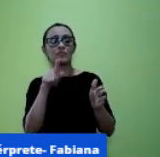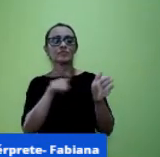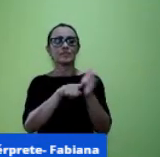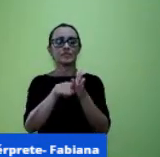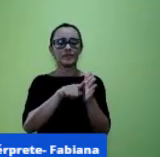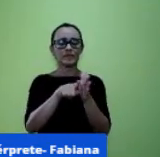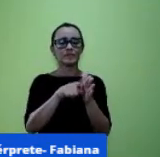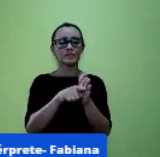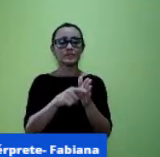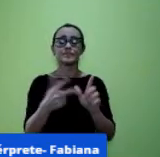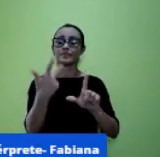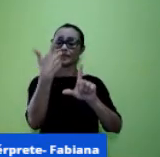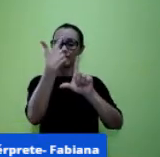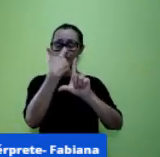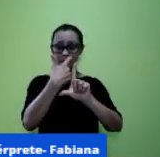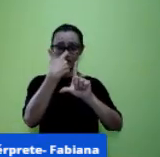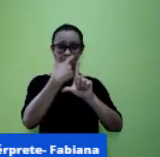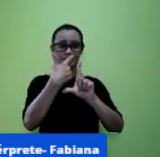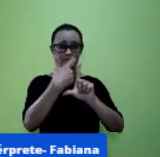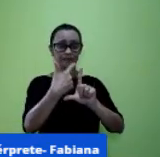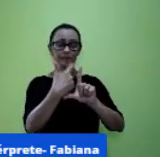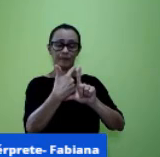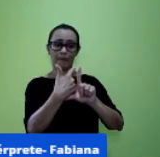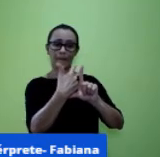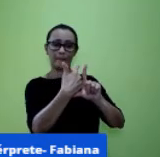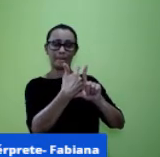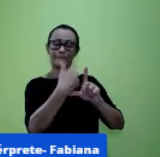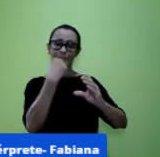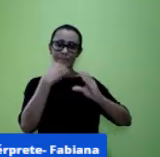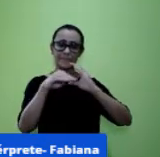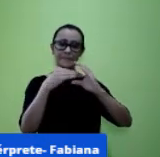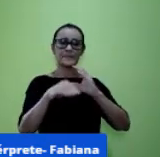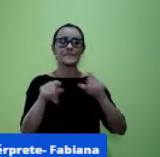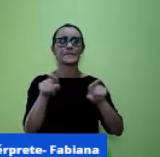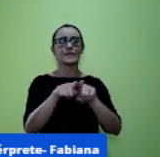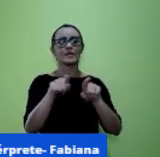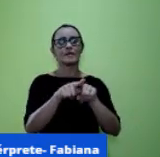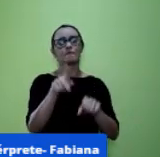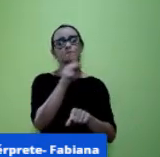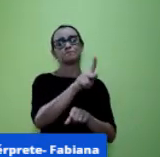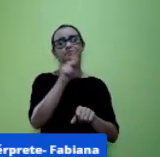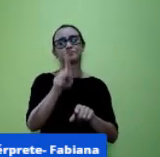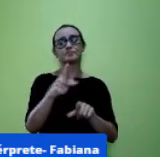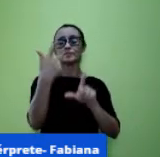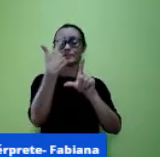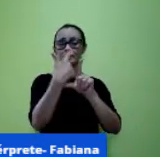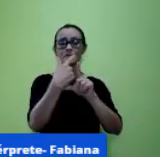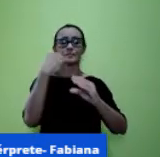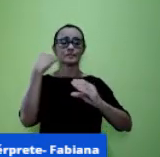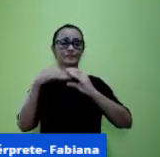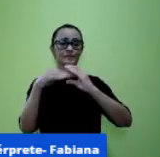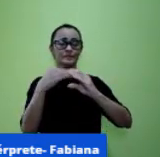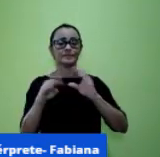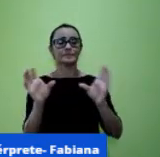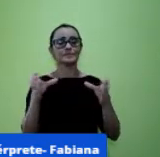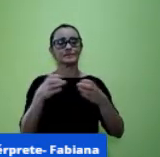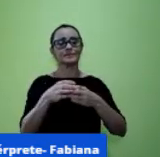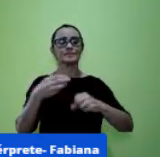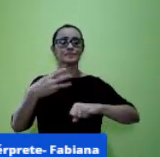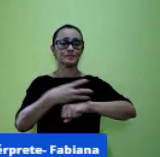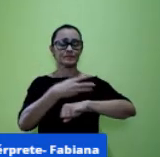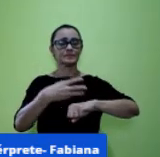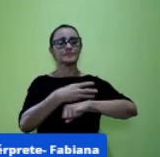dele assim como ele recebe vídeos da professora do grupo do WhatsApp é o oposto né